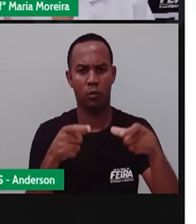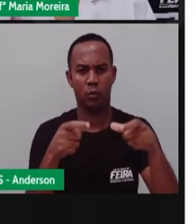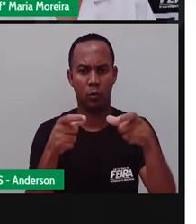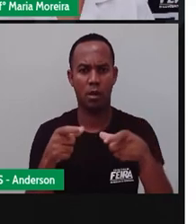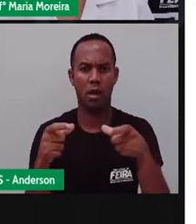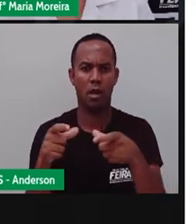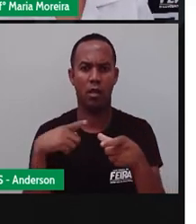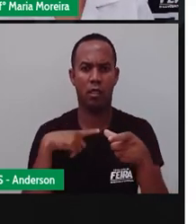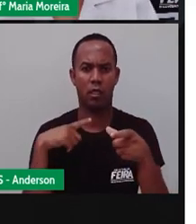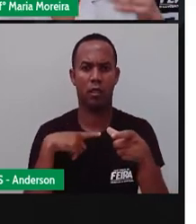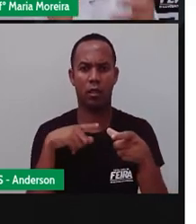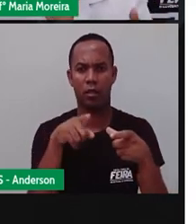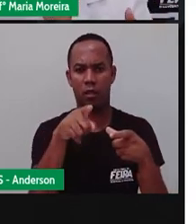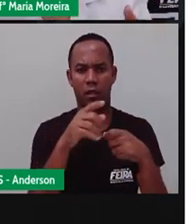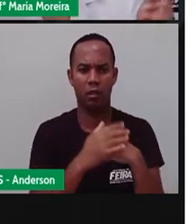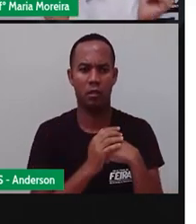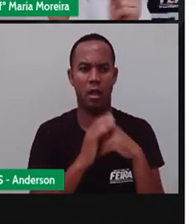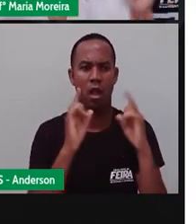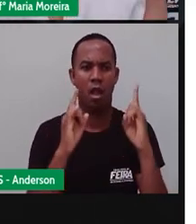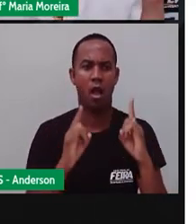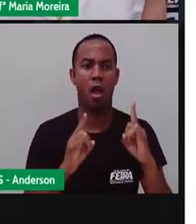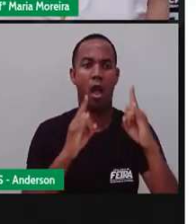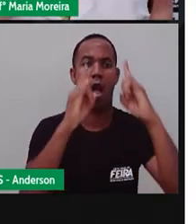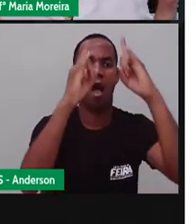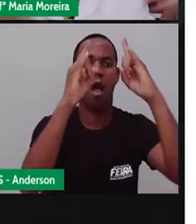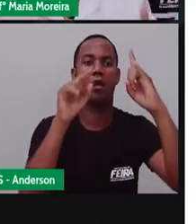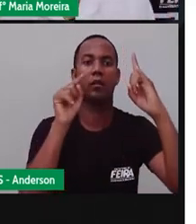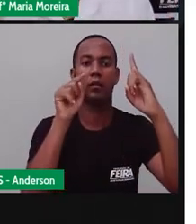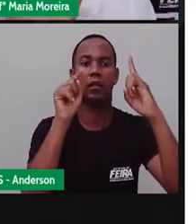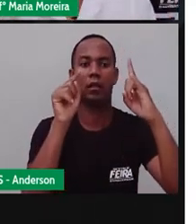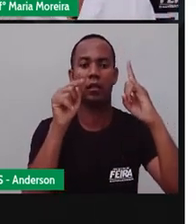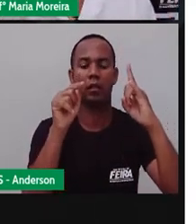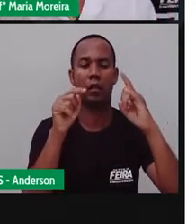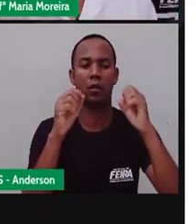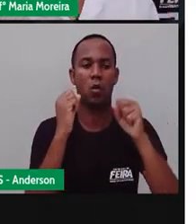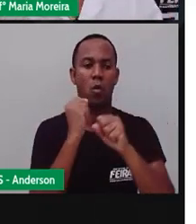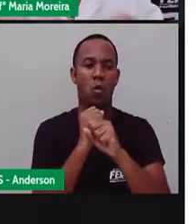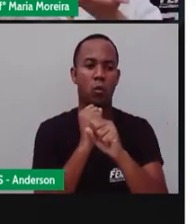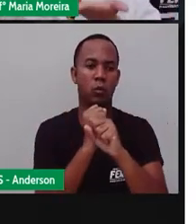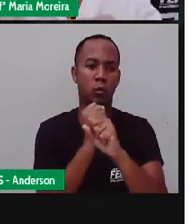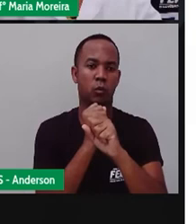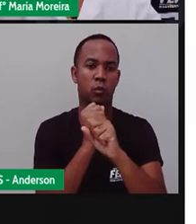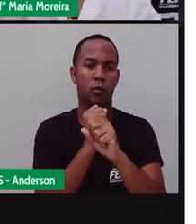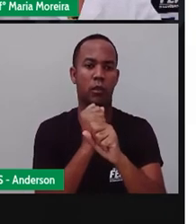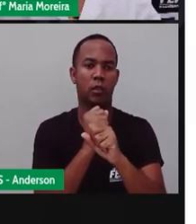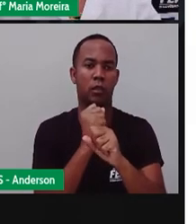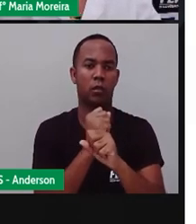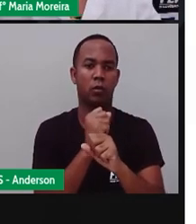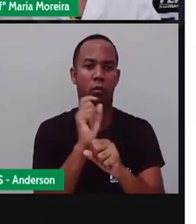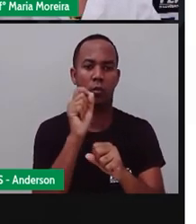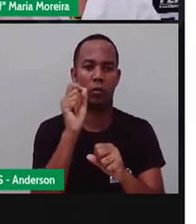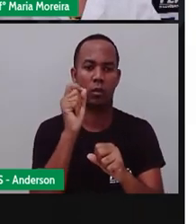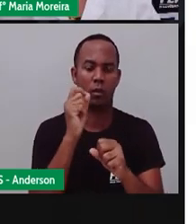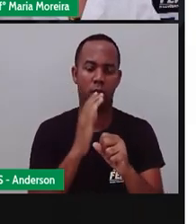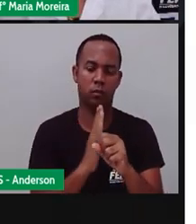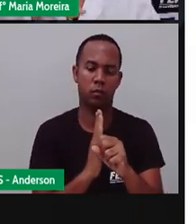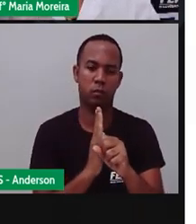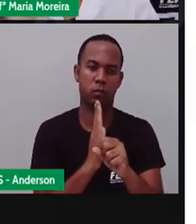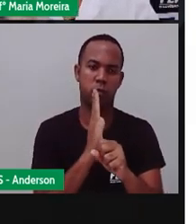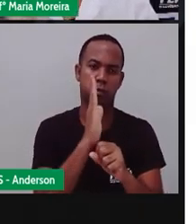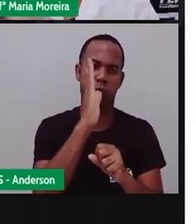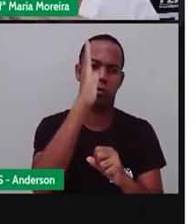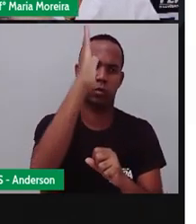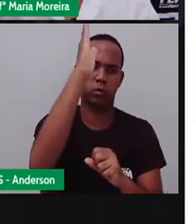como prédios. Olha, um prédio! Que são essas construções o quê? Na o quê? Vertical ou na